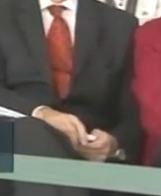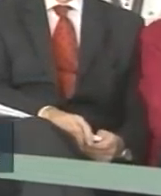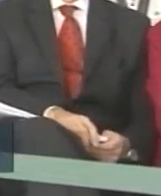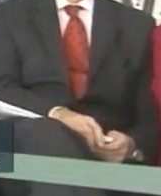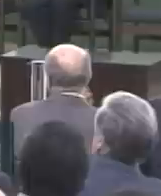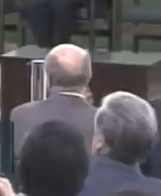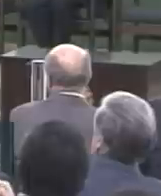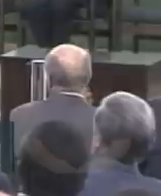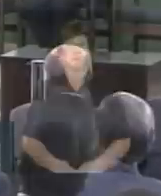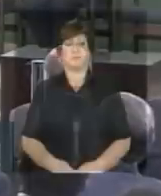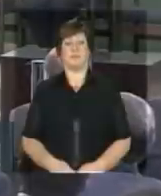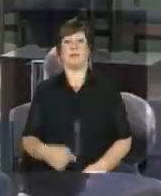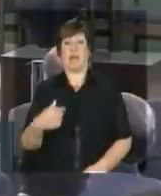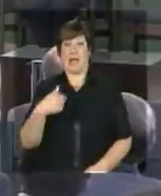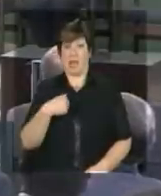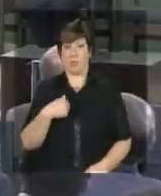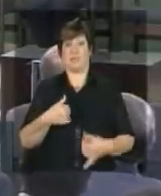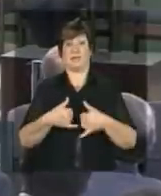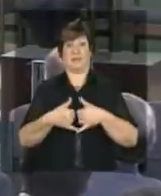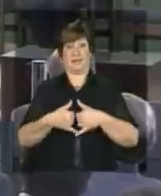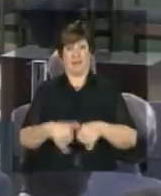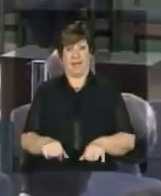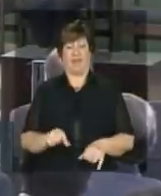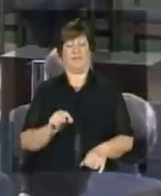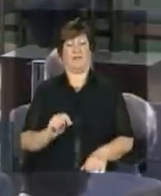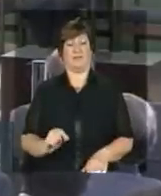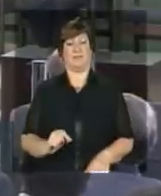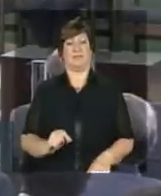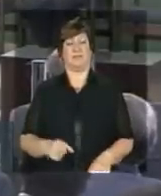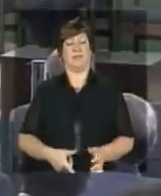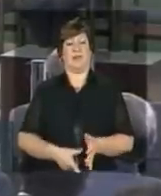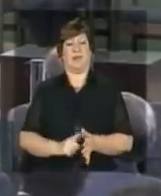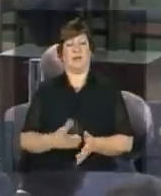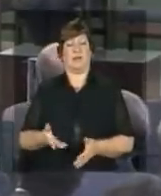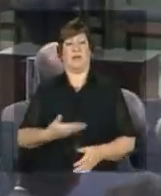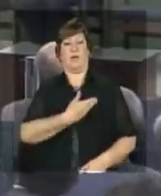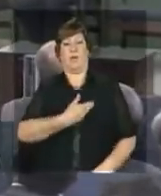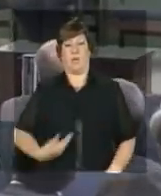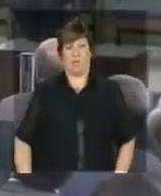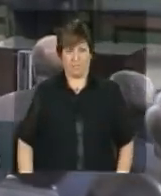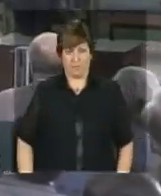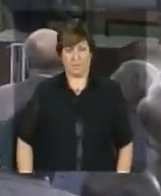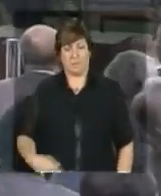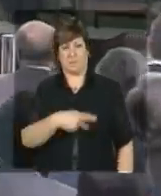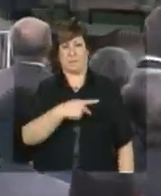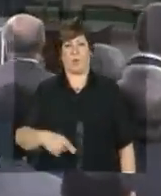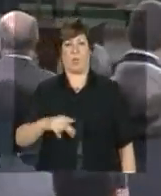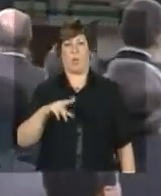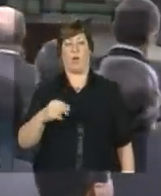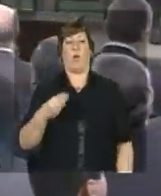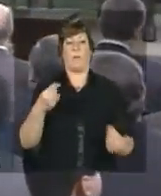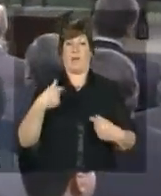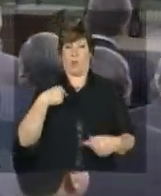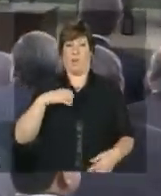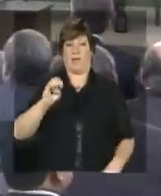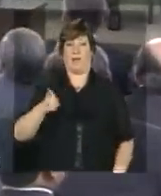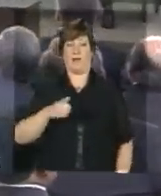eu estive no governo do presidente Lula como ministra chefe da Casa Civil